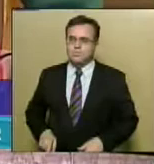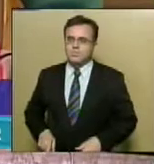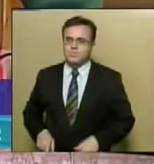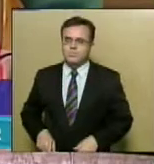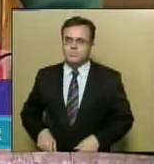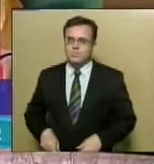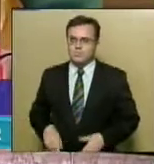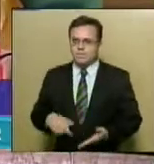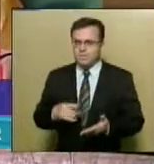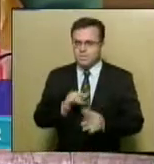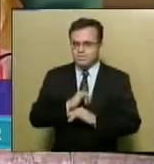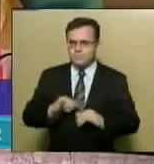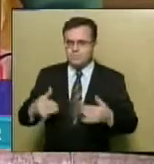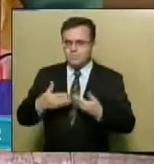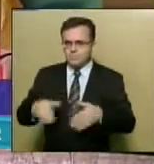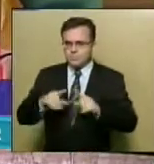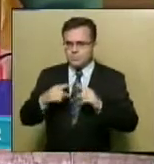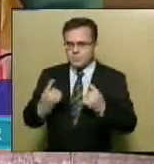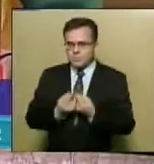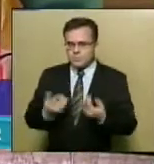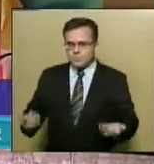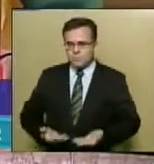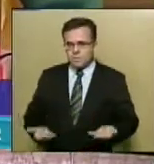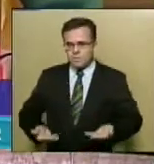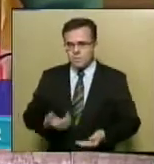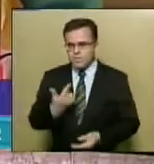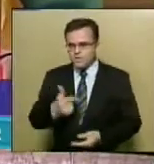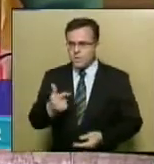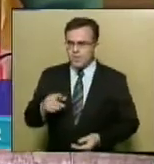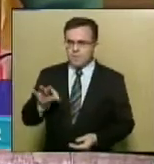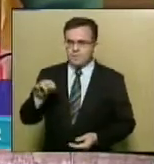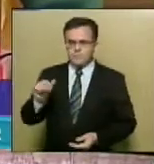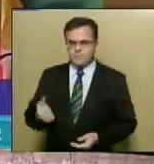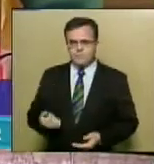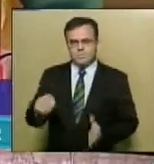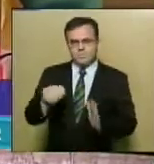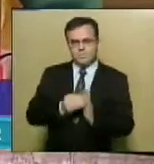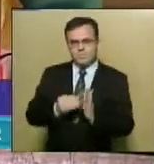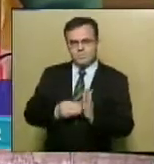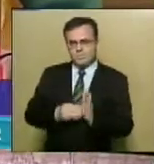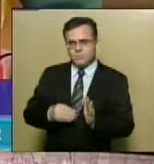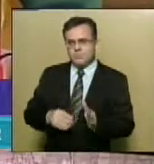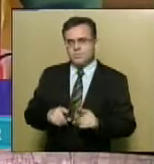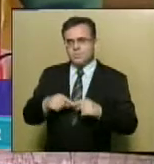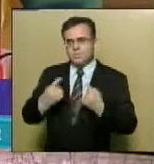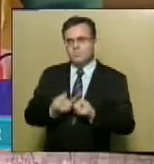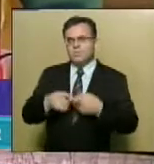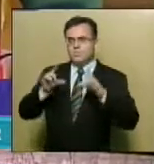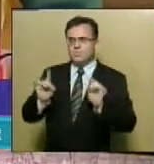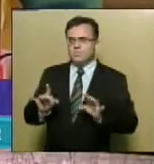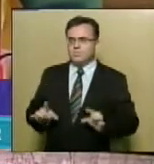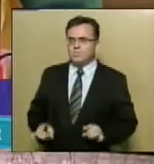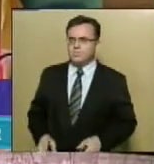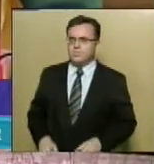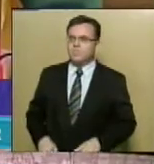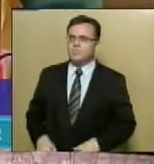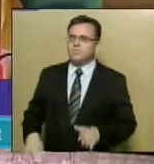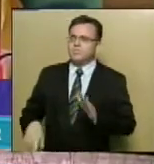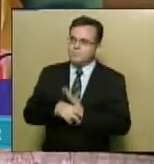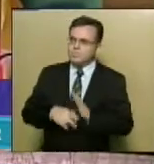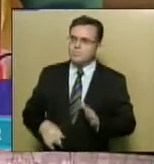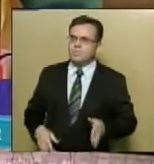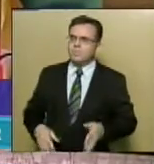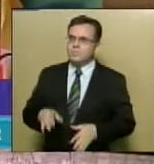o senhor presidente declarou aberta a presente sessão, não houve ata a ser lida por ser sessão especial, considerada extraordinária,